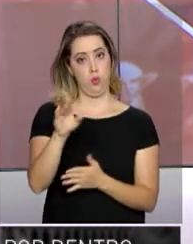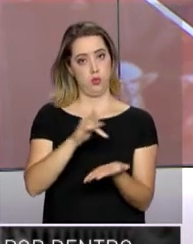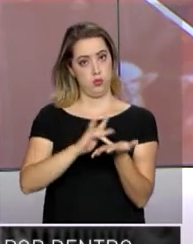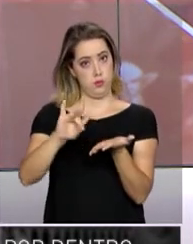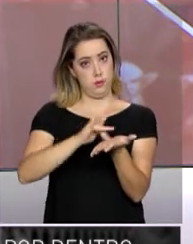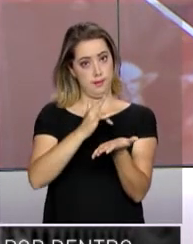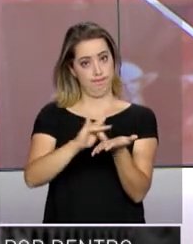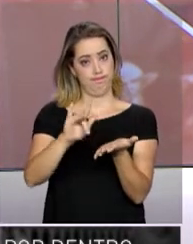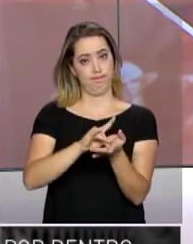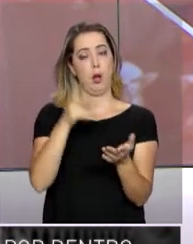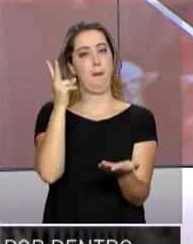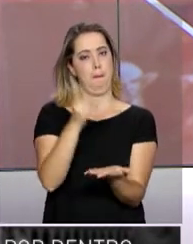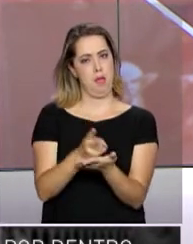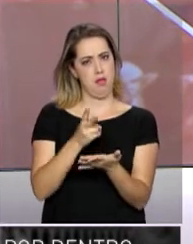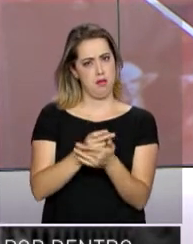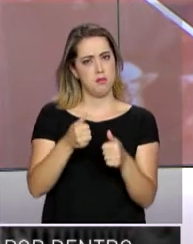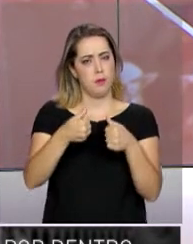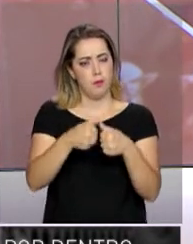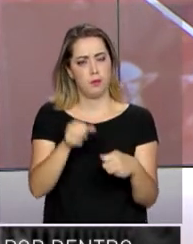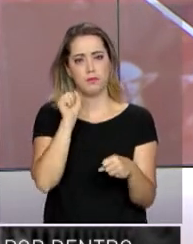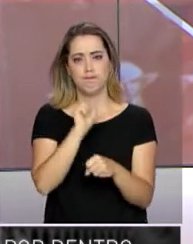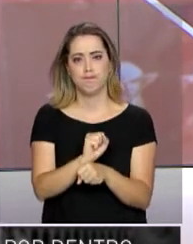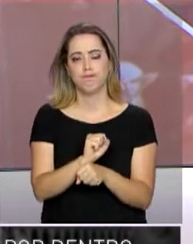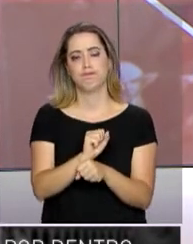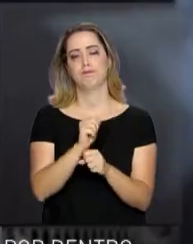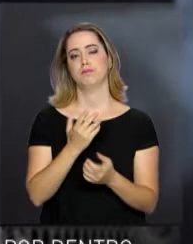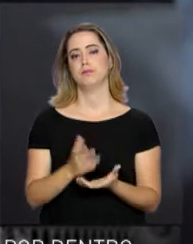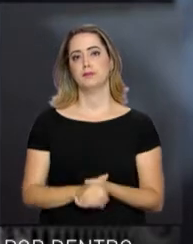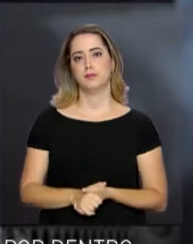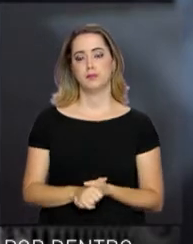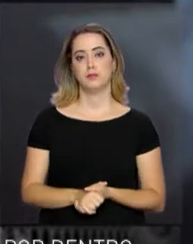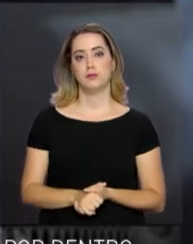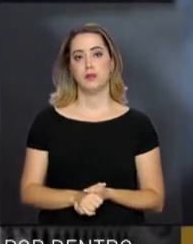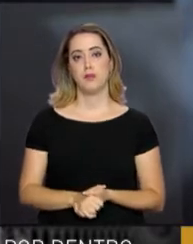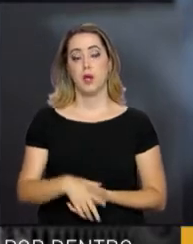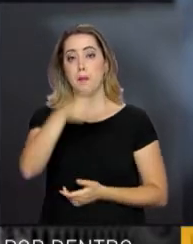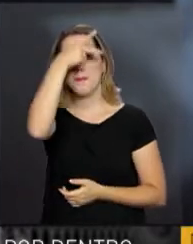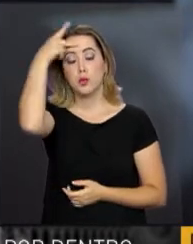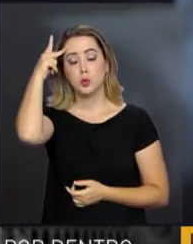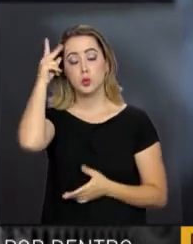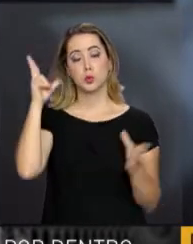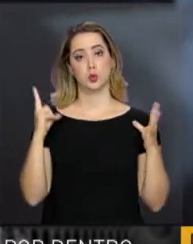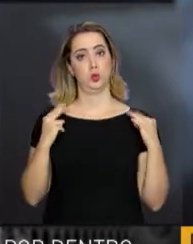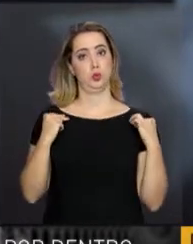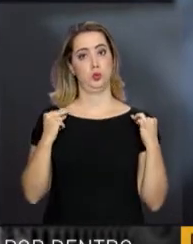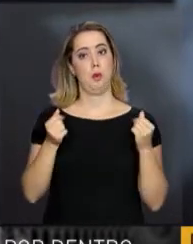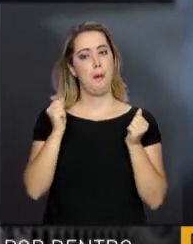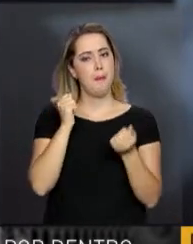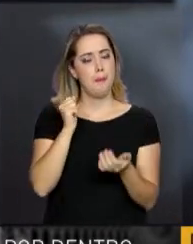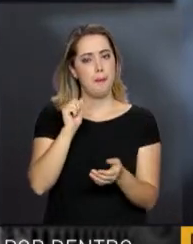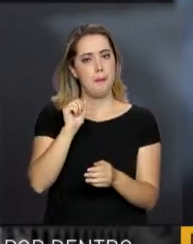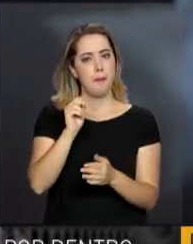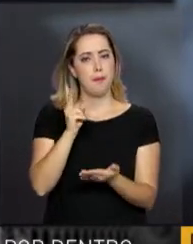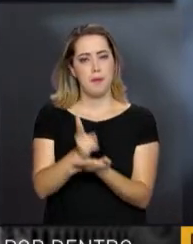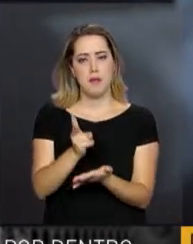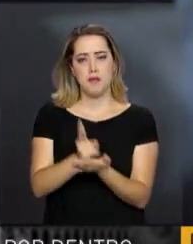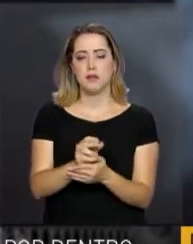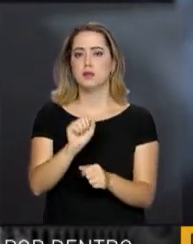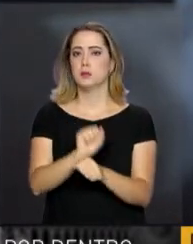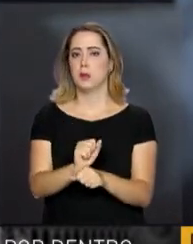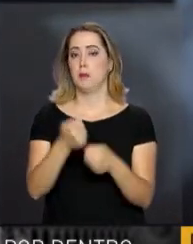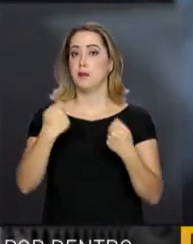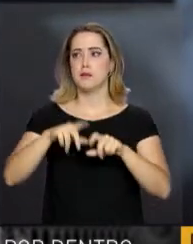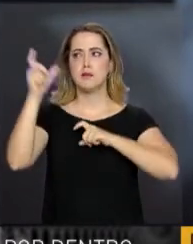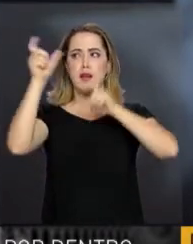ainda que o motorista esteja parado no sinal. O motorista, mesmo parado, deve permanecer atento à via.